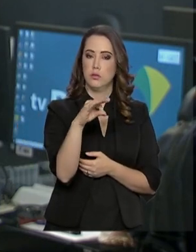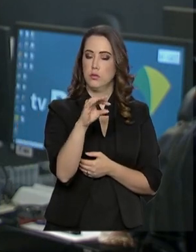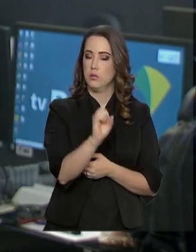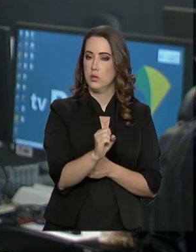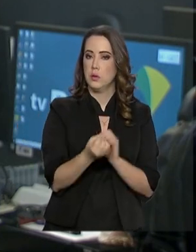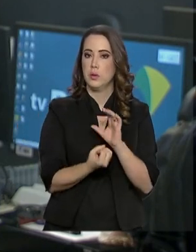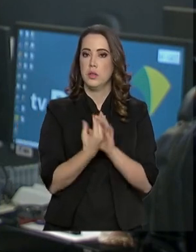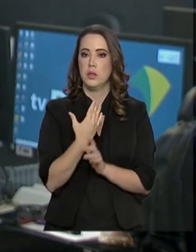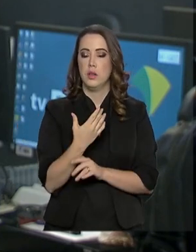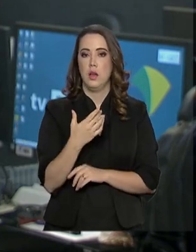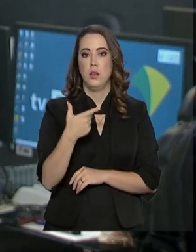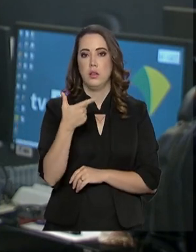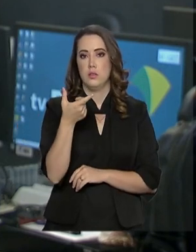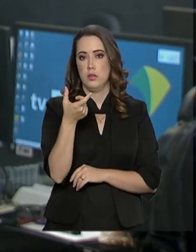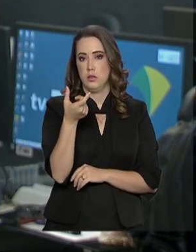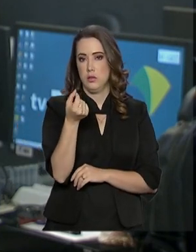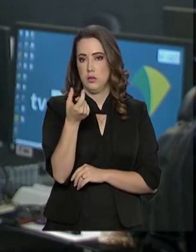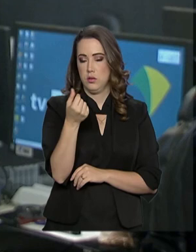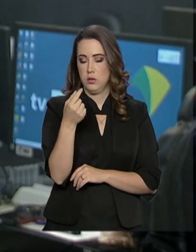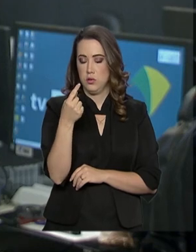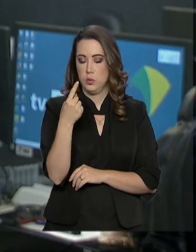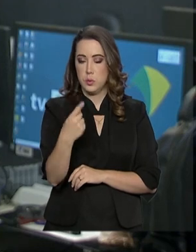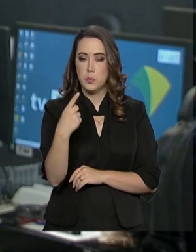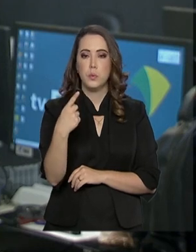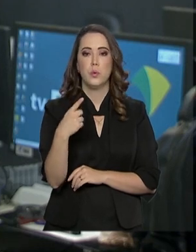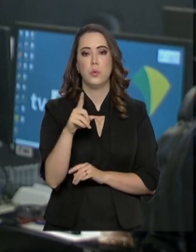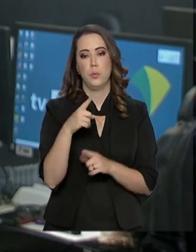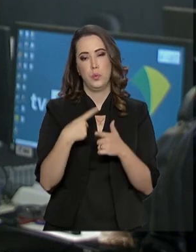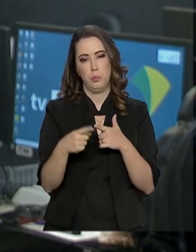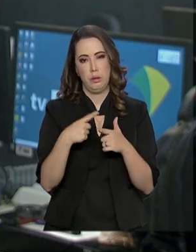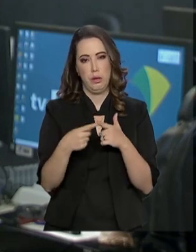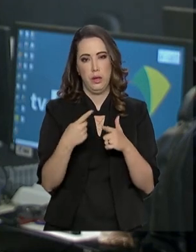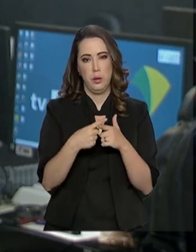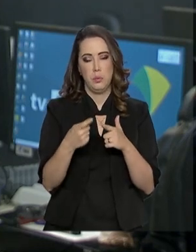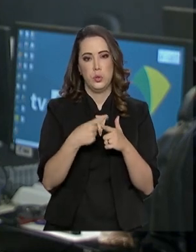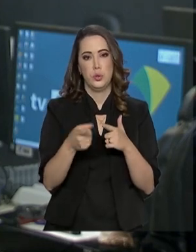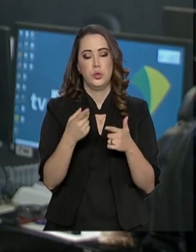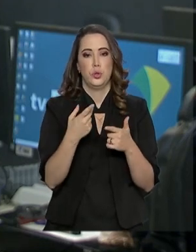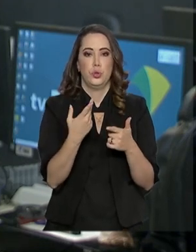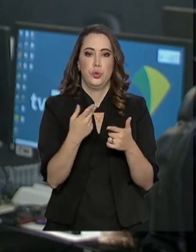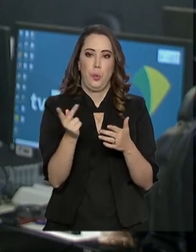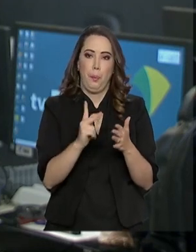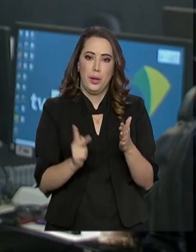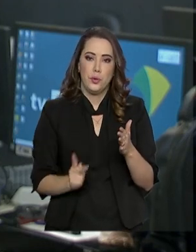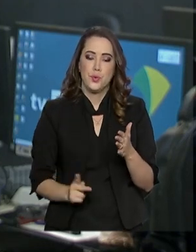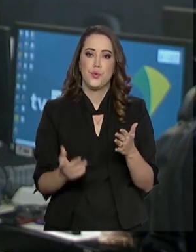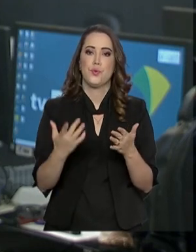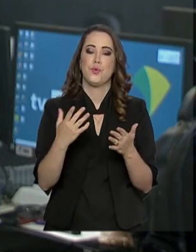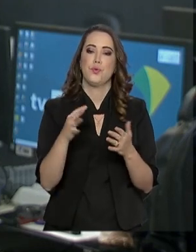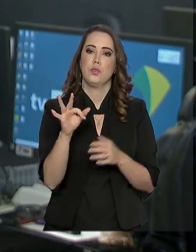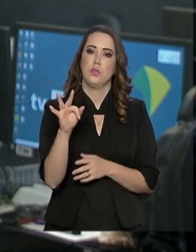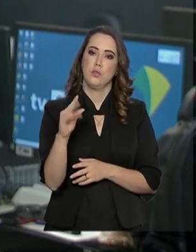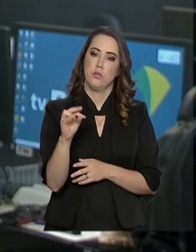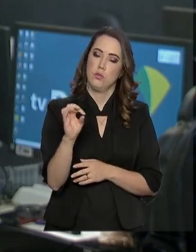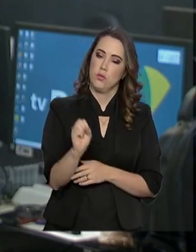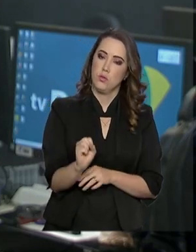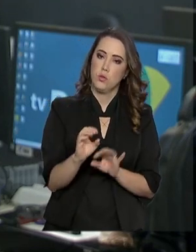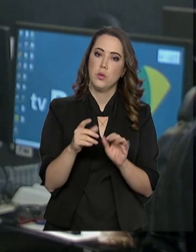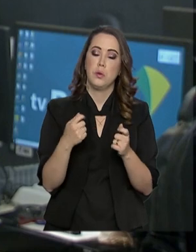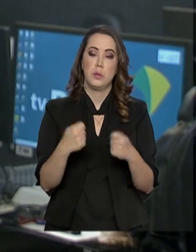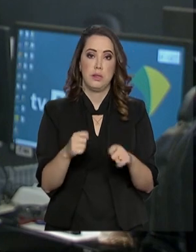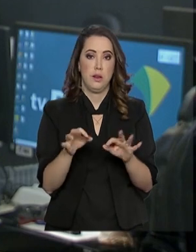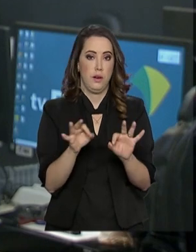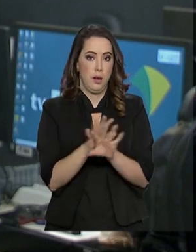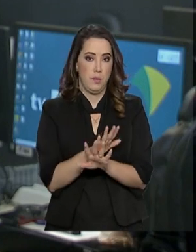criada em 2001 para cobrir os rombos do Fundo de Garantia, deixados pelo Plano Verão e Color 1 e deveria ter sido